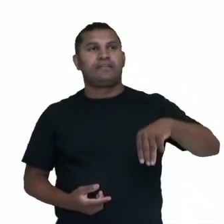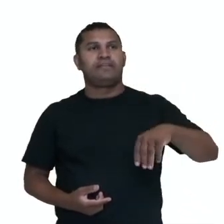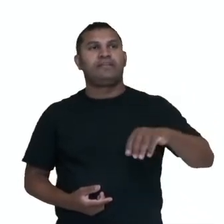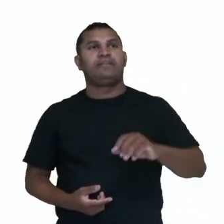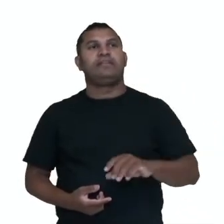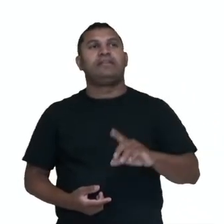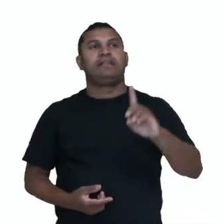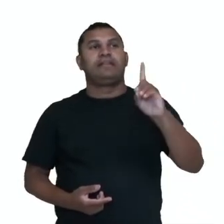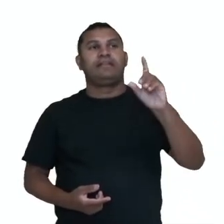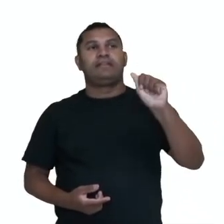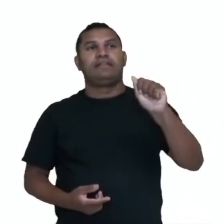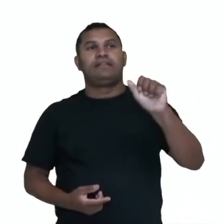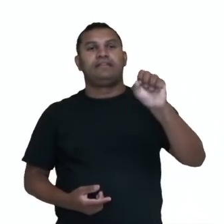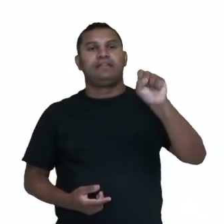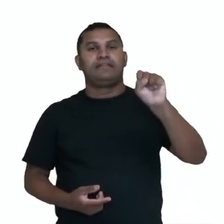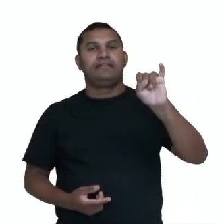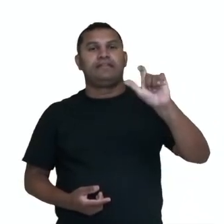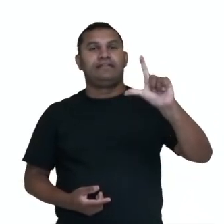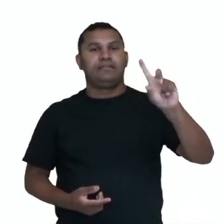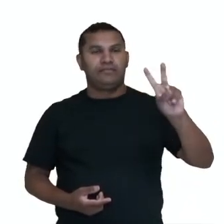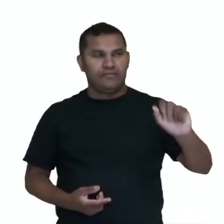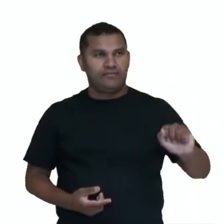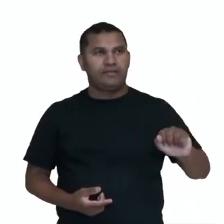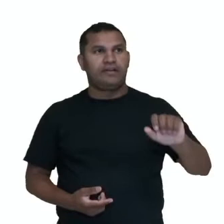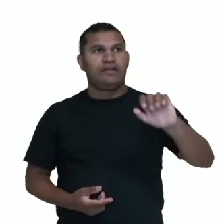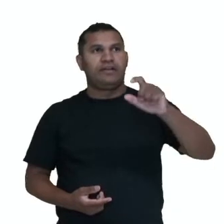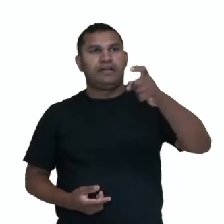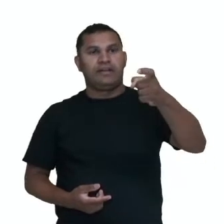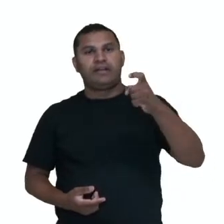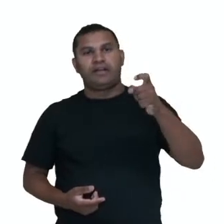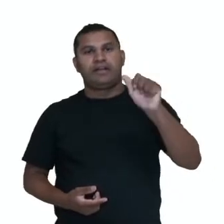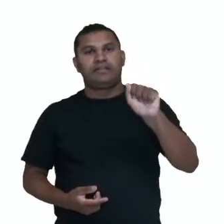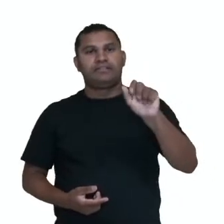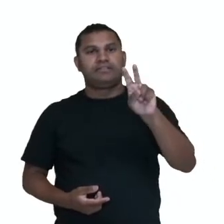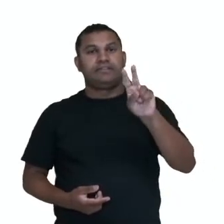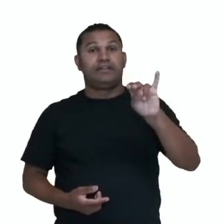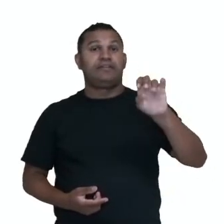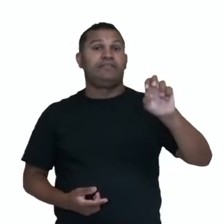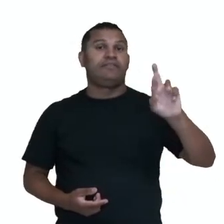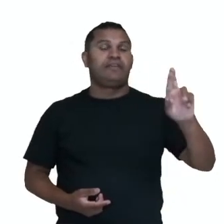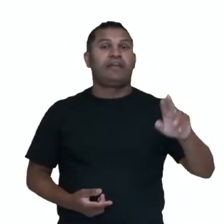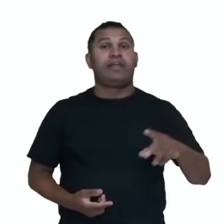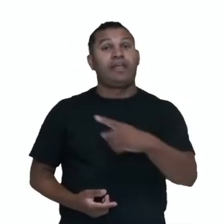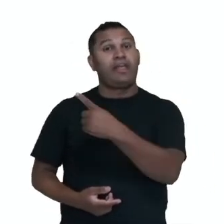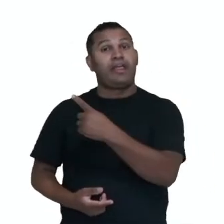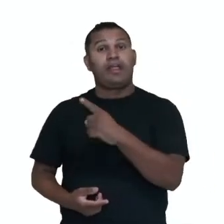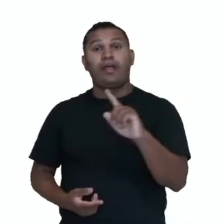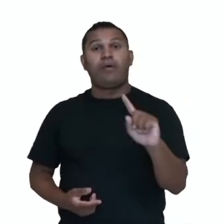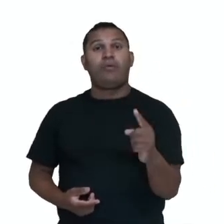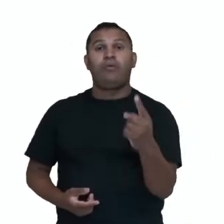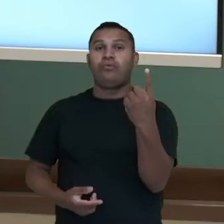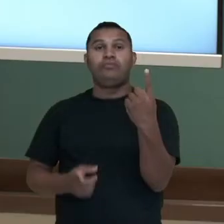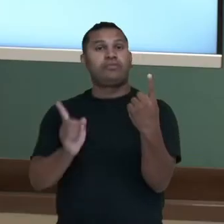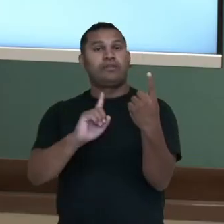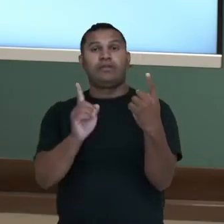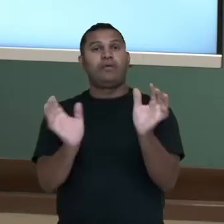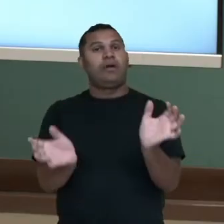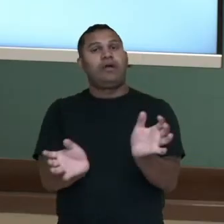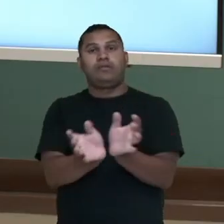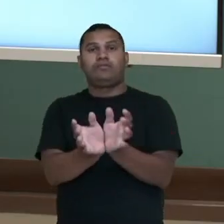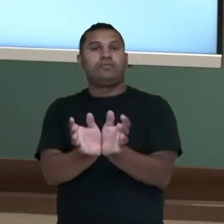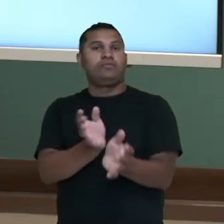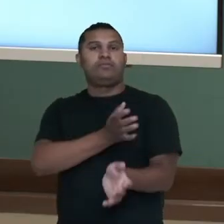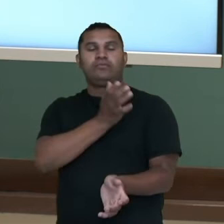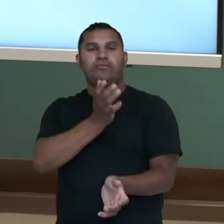garimpeiro, dentre as lideranças do movimento, é o único que não faz parte da elite e não estabelece em relações com a